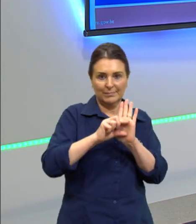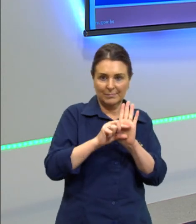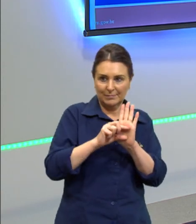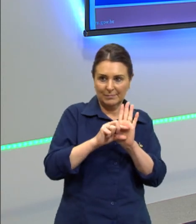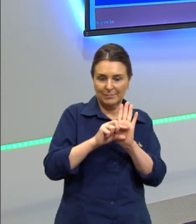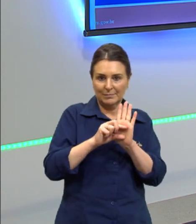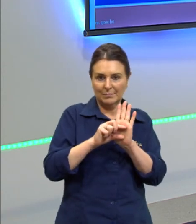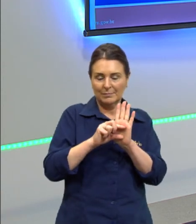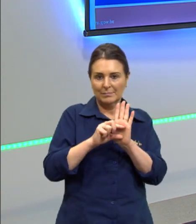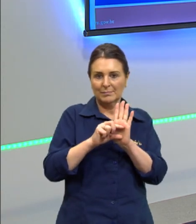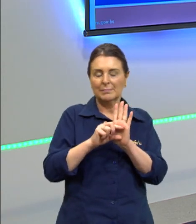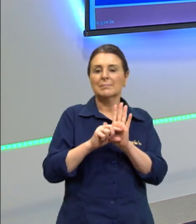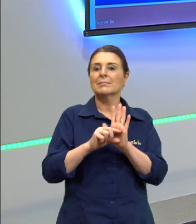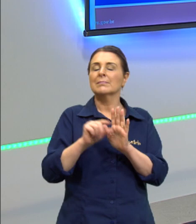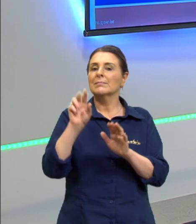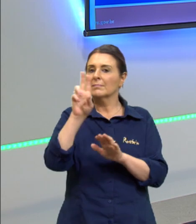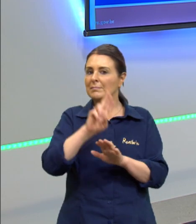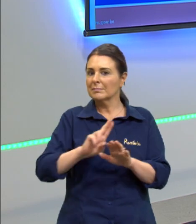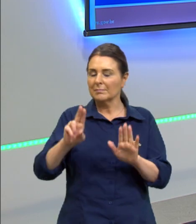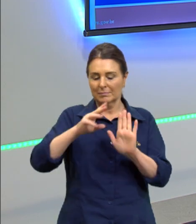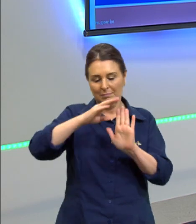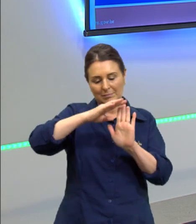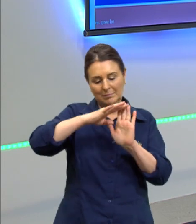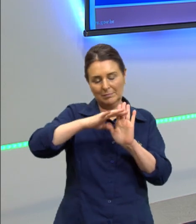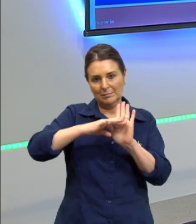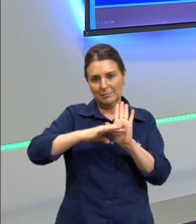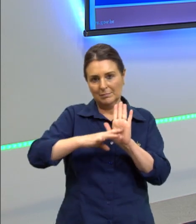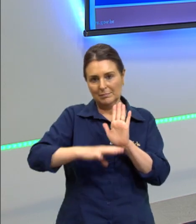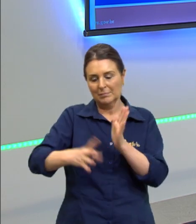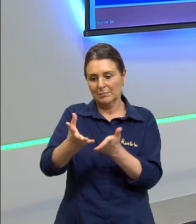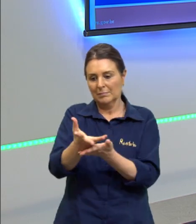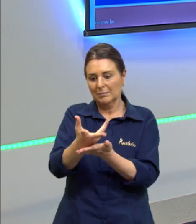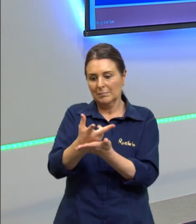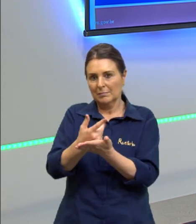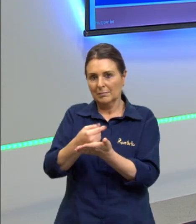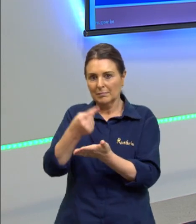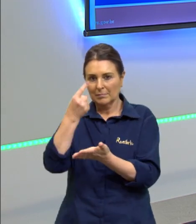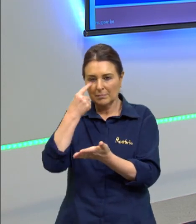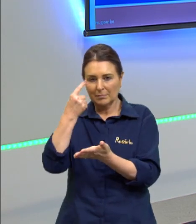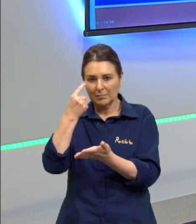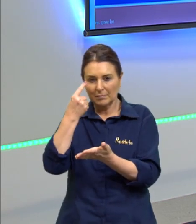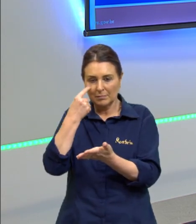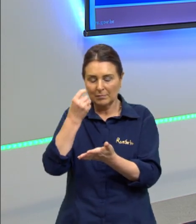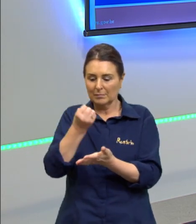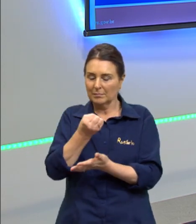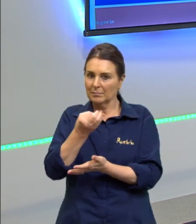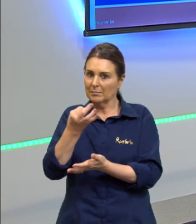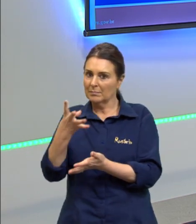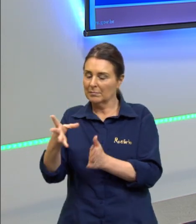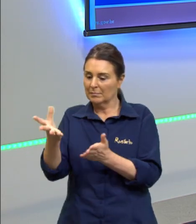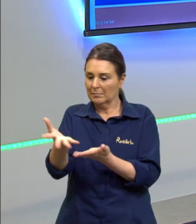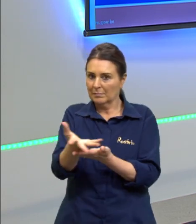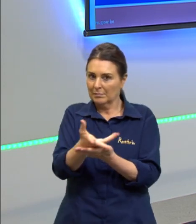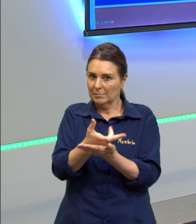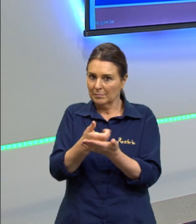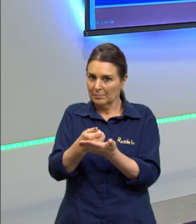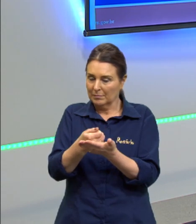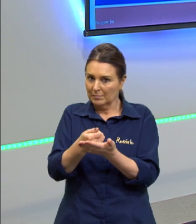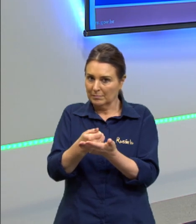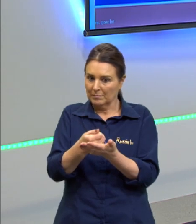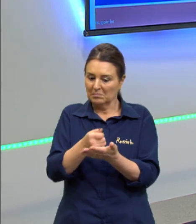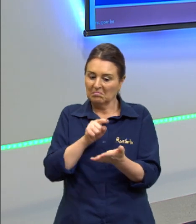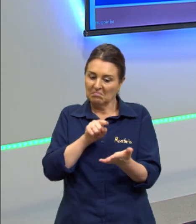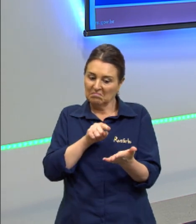e aí nós pegamos esse rol de dados e vamos verificar se essa quantidade de dados é uma